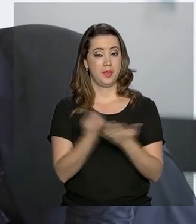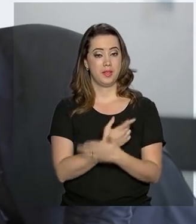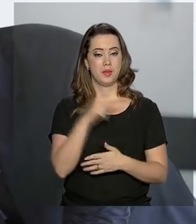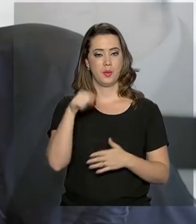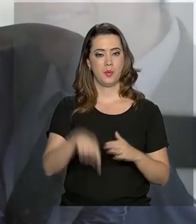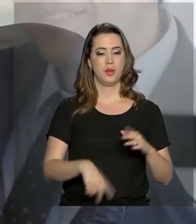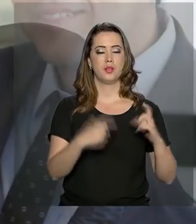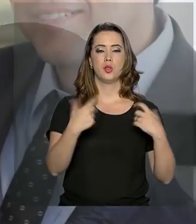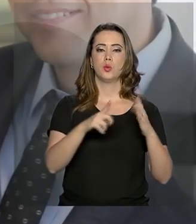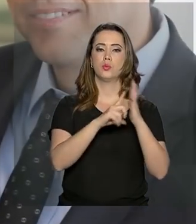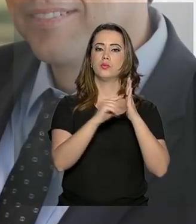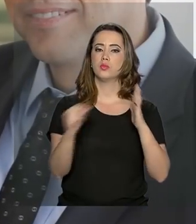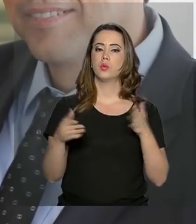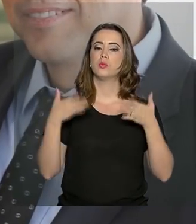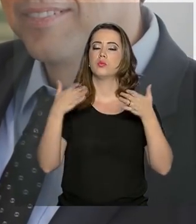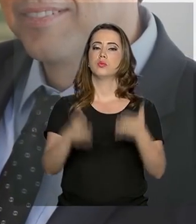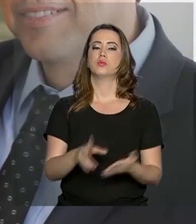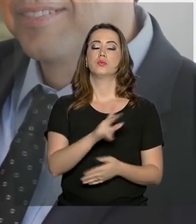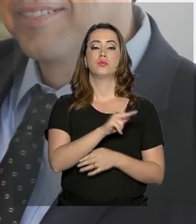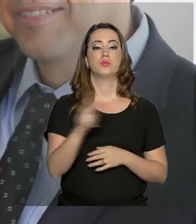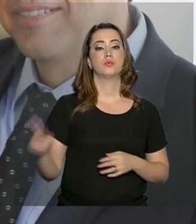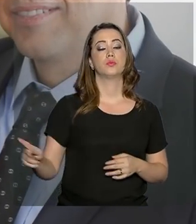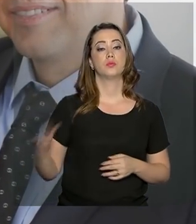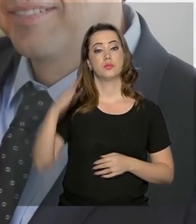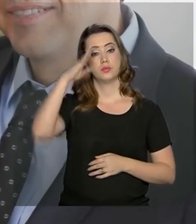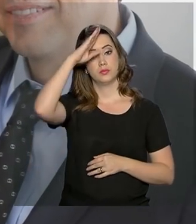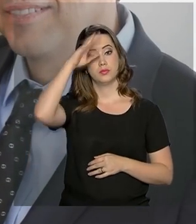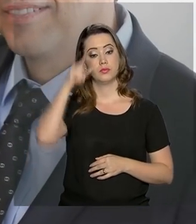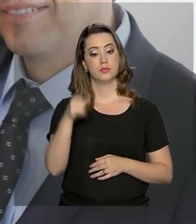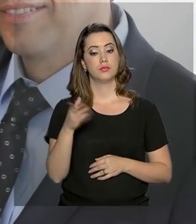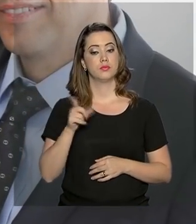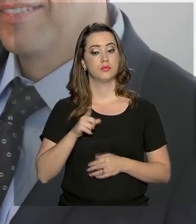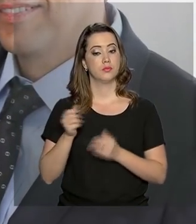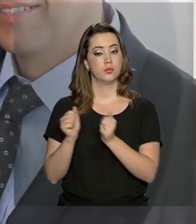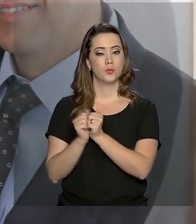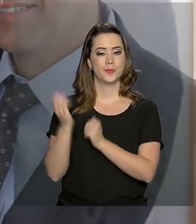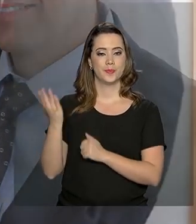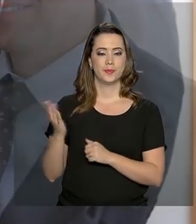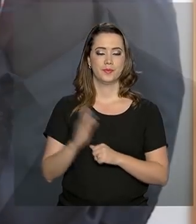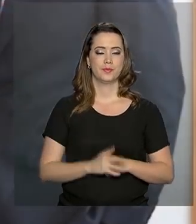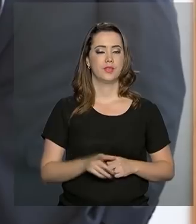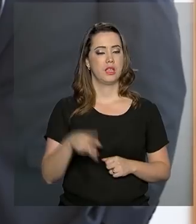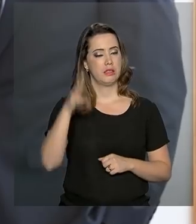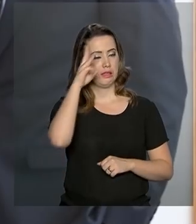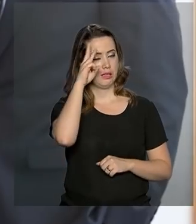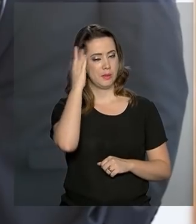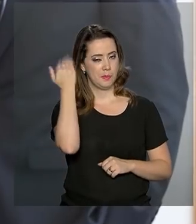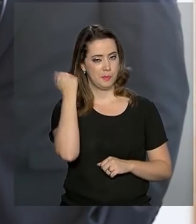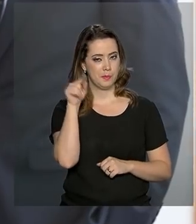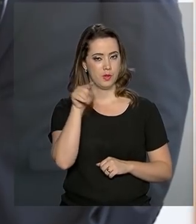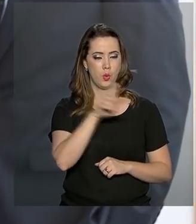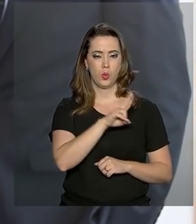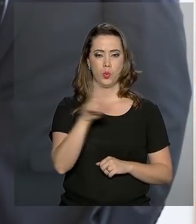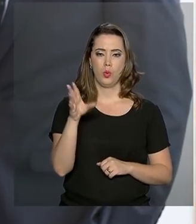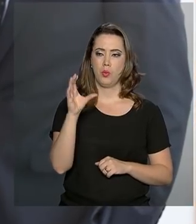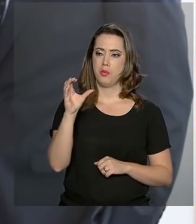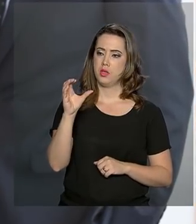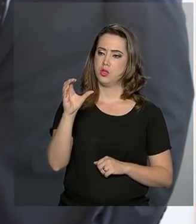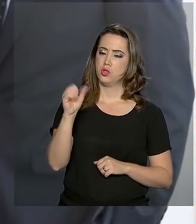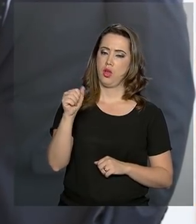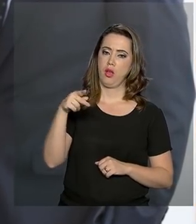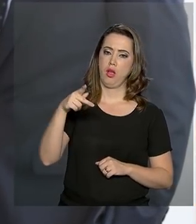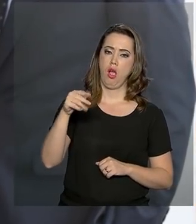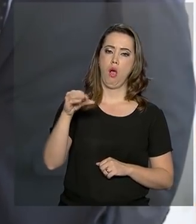Palácio do Planalto, com a presença do presidente Jair Bolsonaro. Na última terça-feira, o nome de Campos Neto